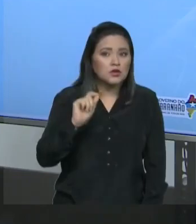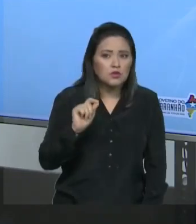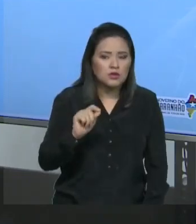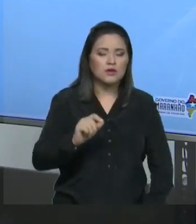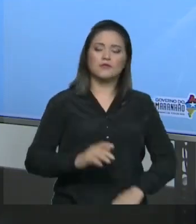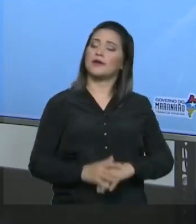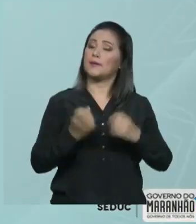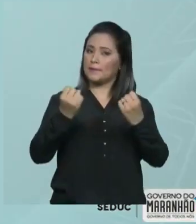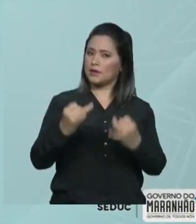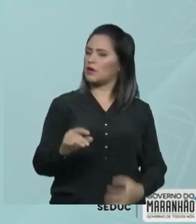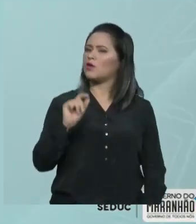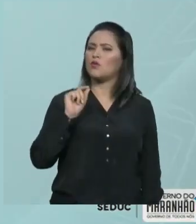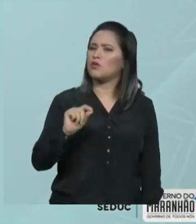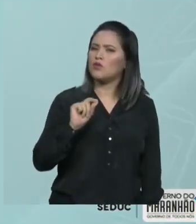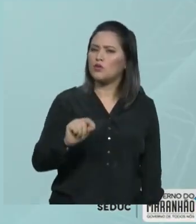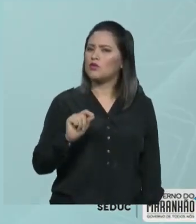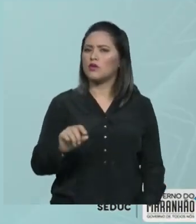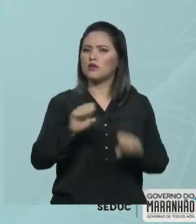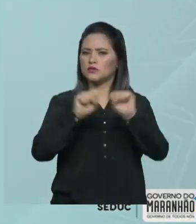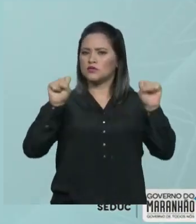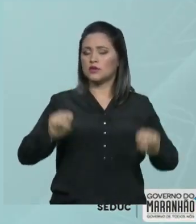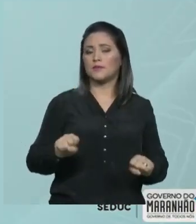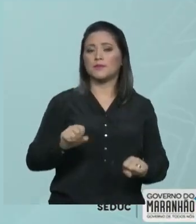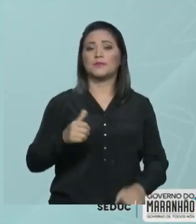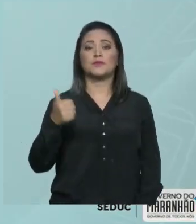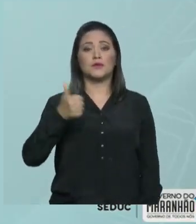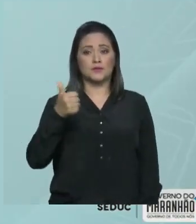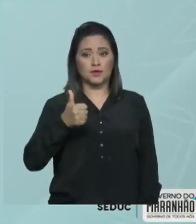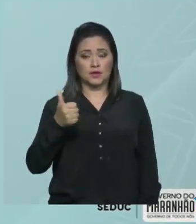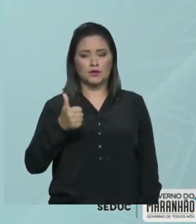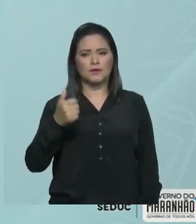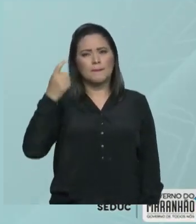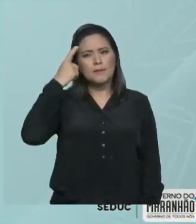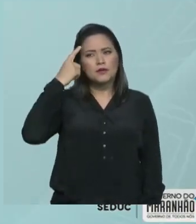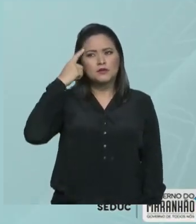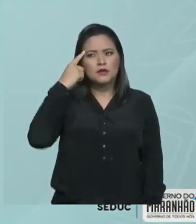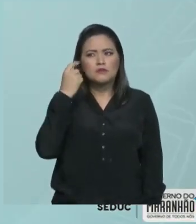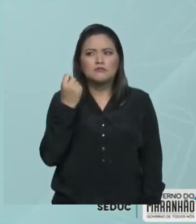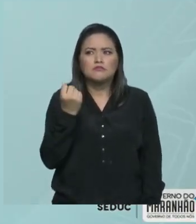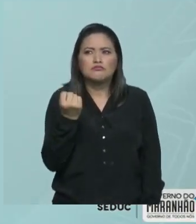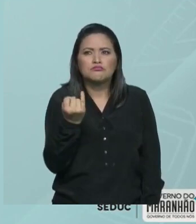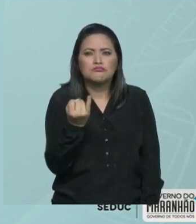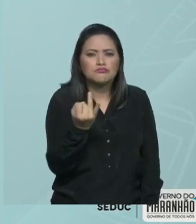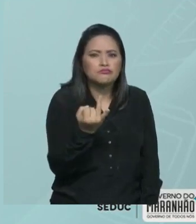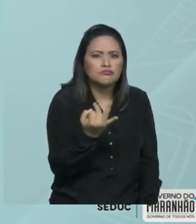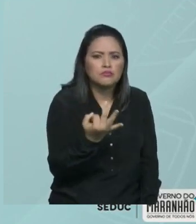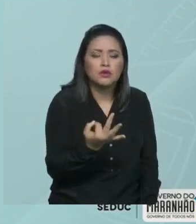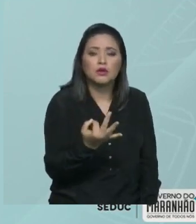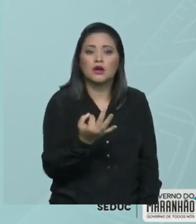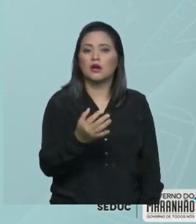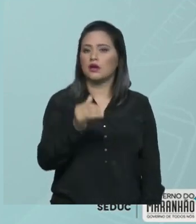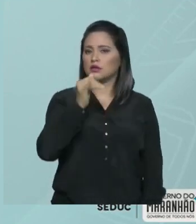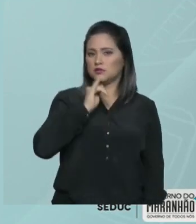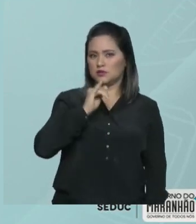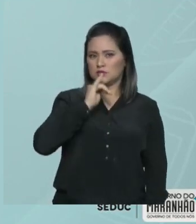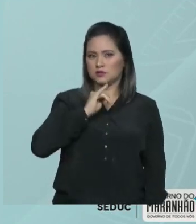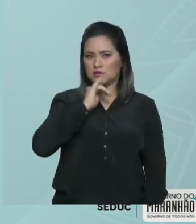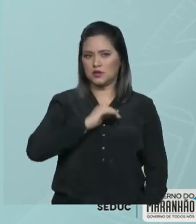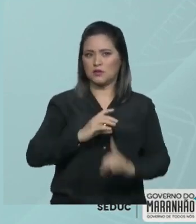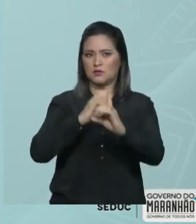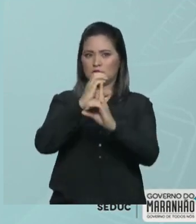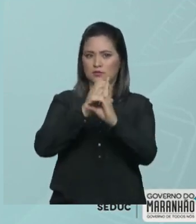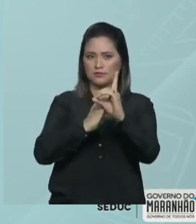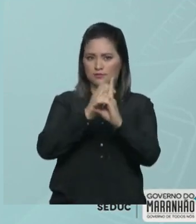um sistema? Primeiro, quando você pensa em contagem. Então está aqui um exemplo de um calendário. No